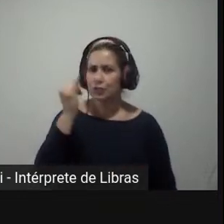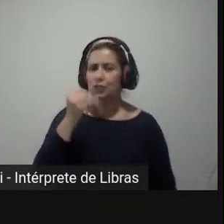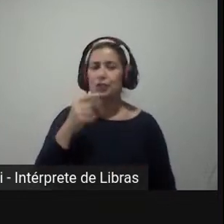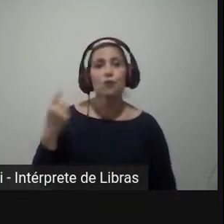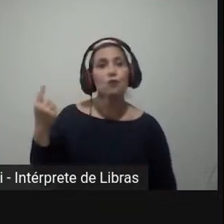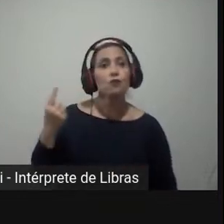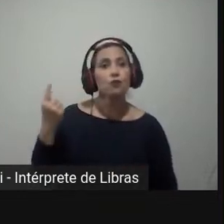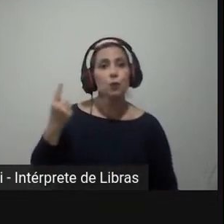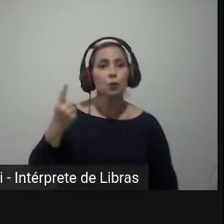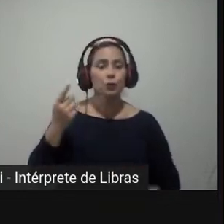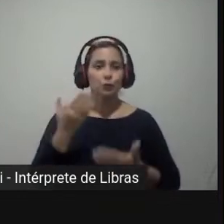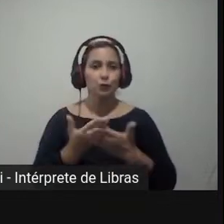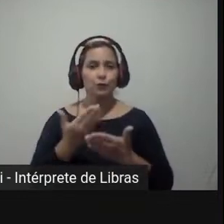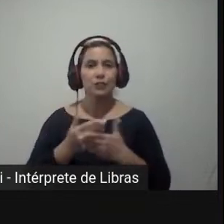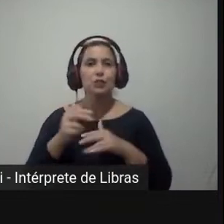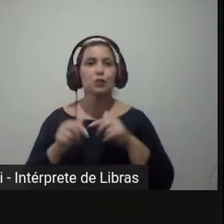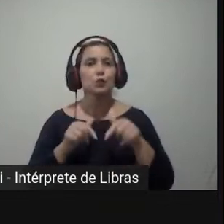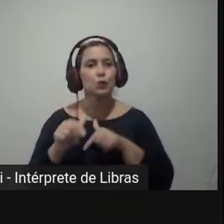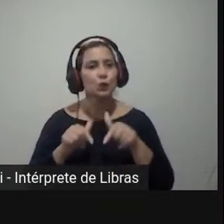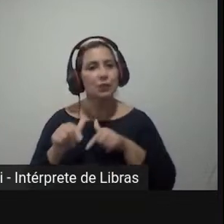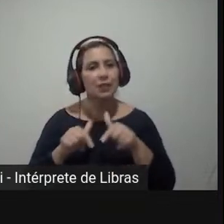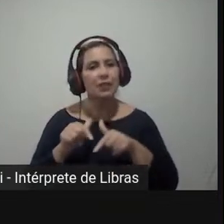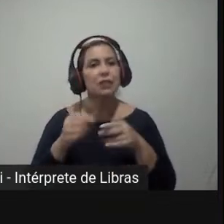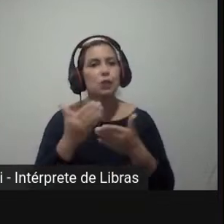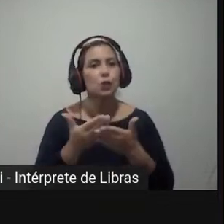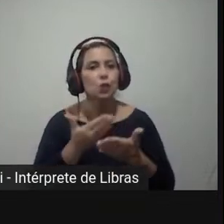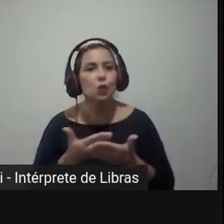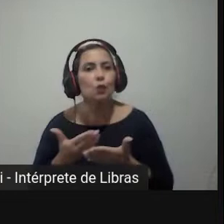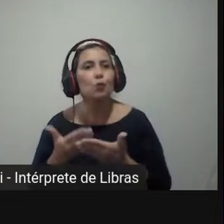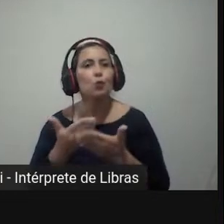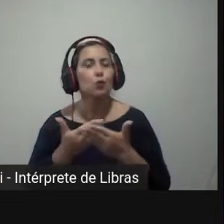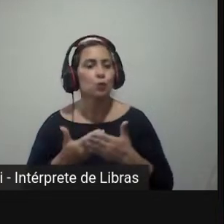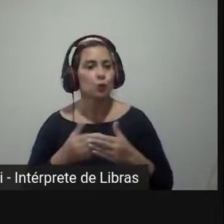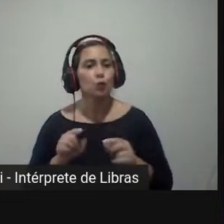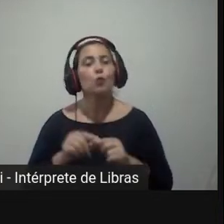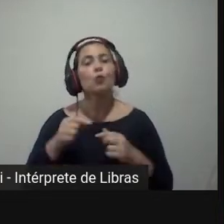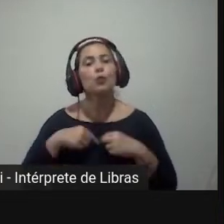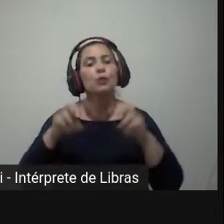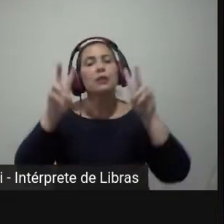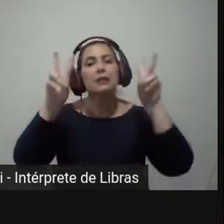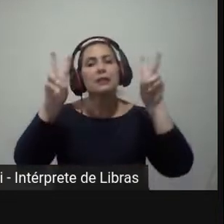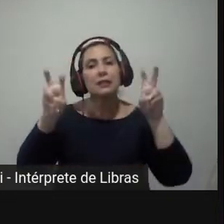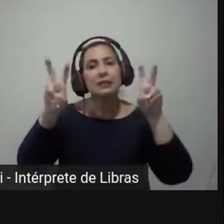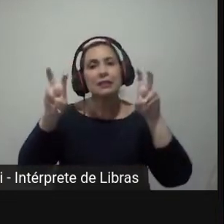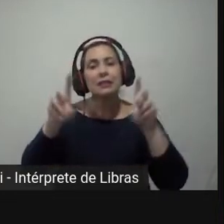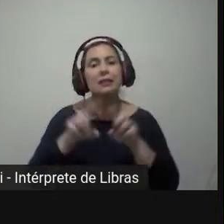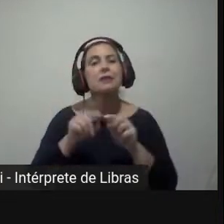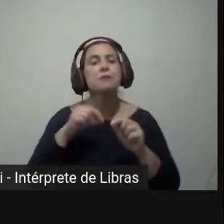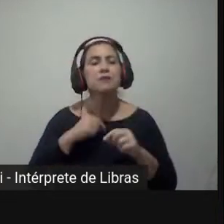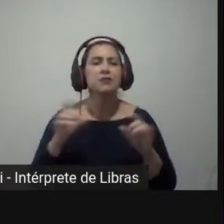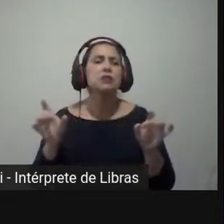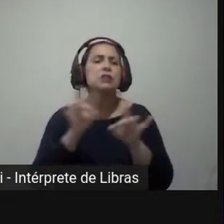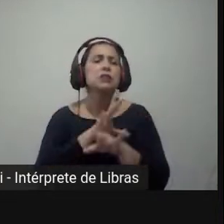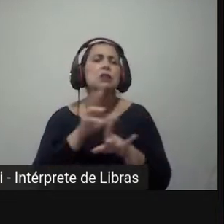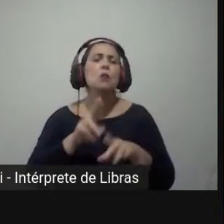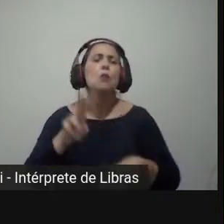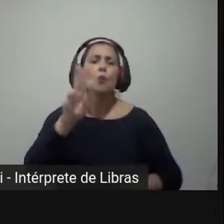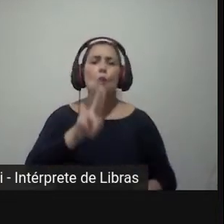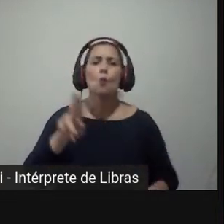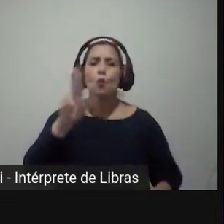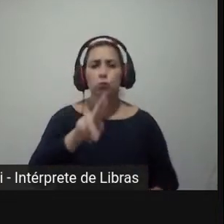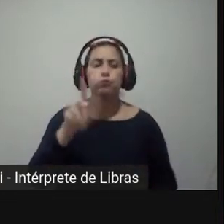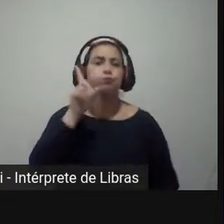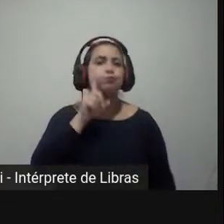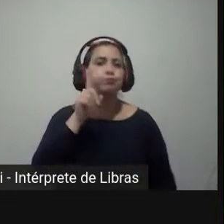que se encontra na literatura tratando sobre esse fenômeno, apesar do termo efeito coteio já ser utilizado antes na política americana,